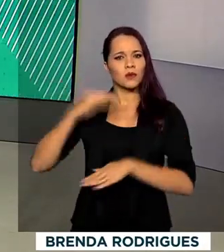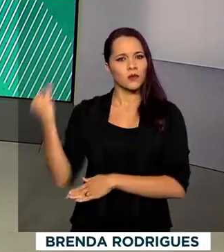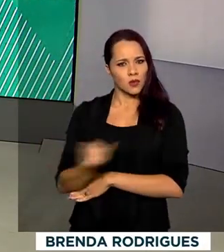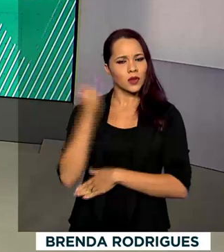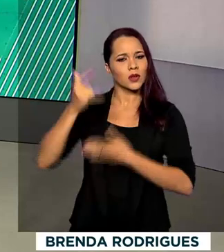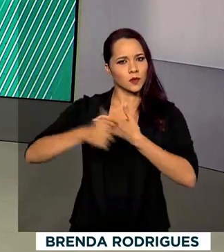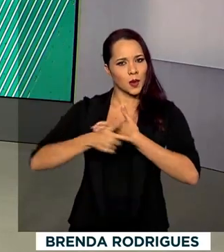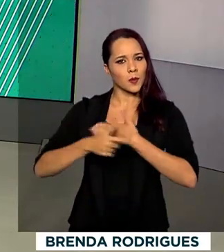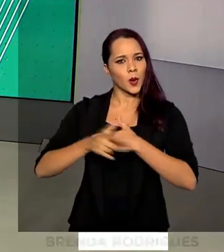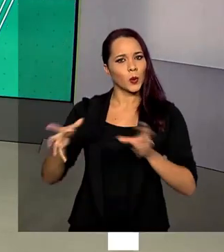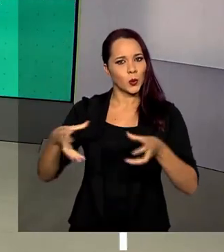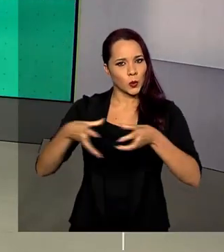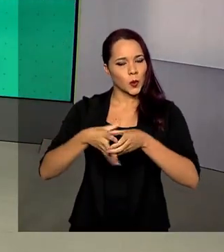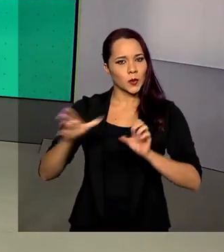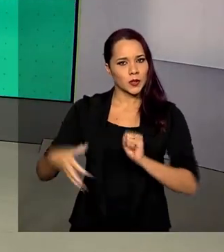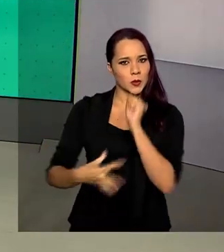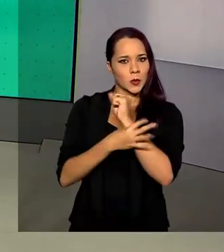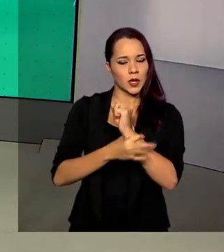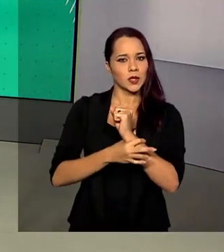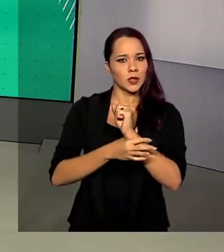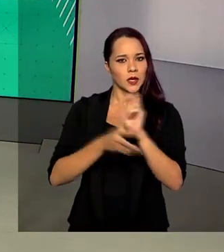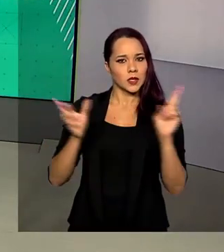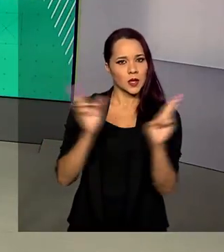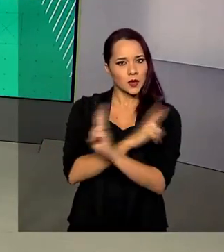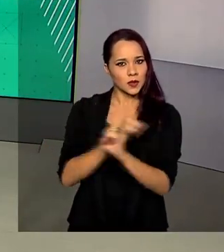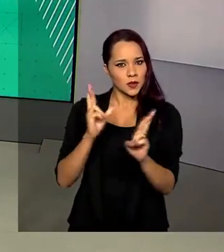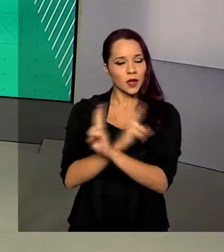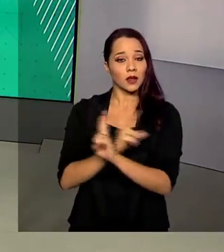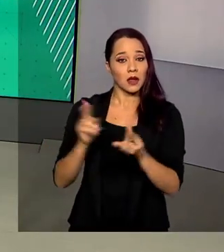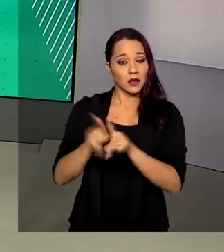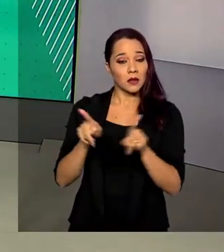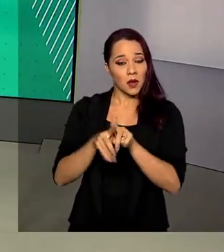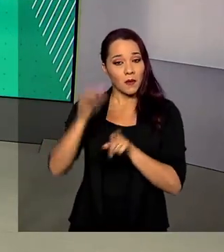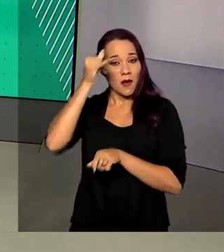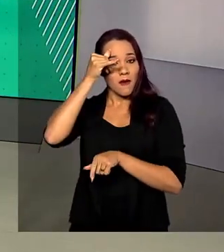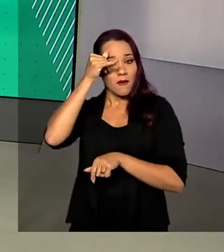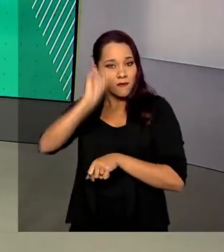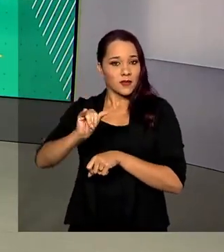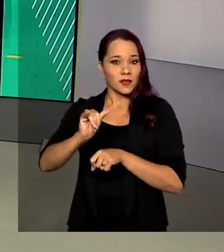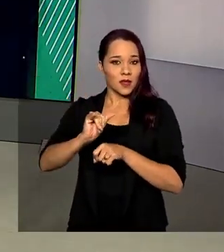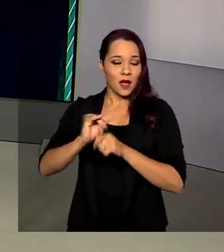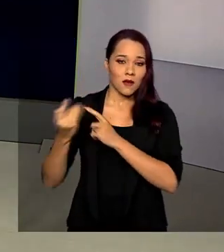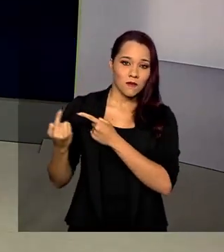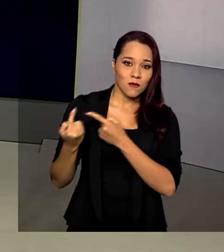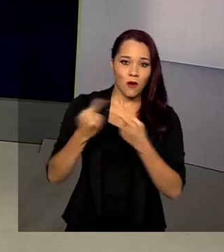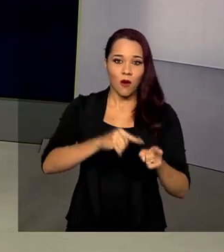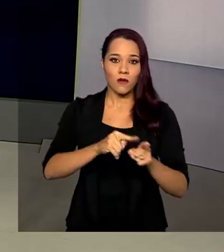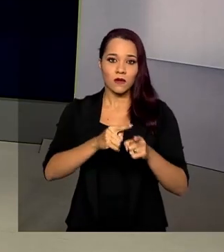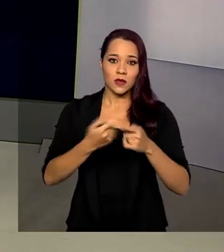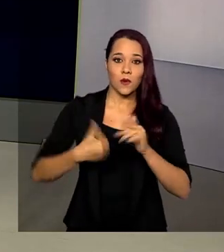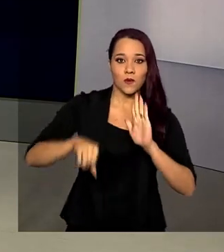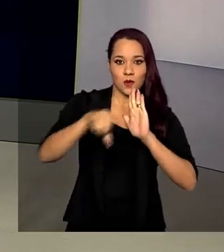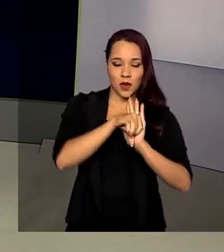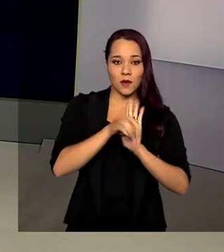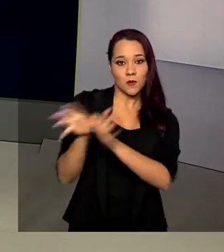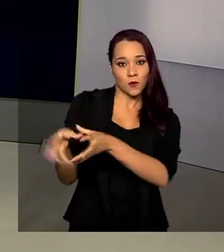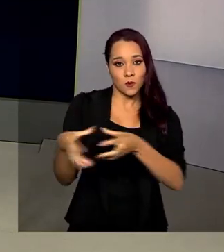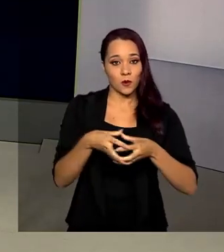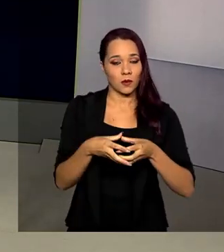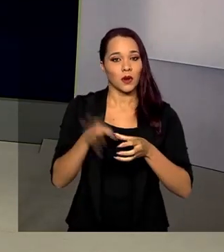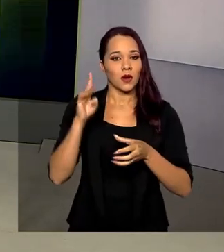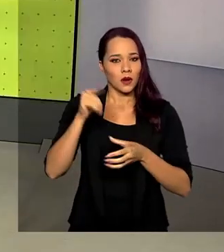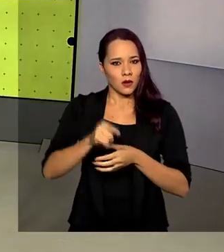papel do órgão na segurança das estradas e no combate ao contrabando e ao crime organizado. Segundo Bolsonaro, governo está